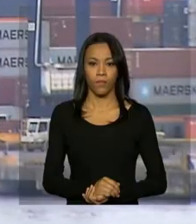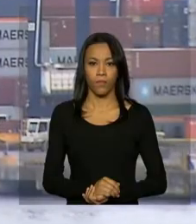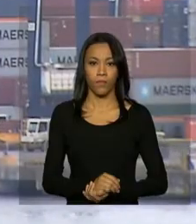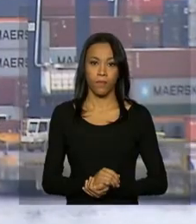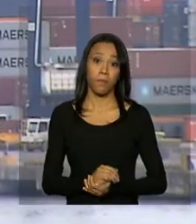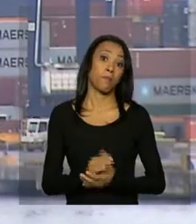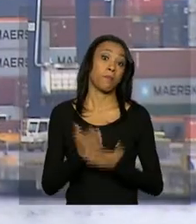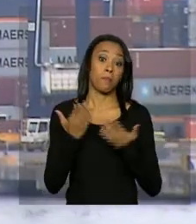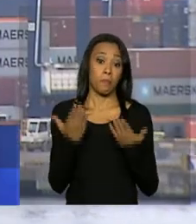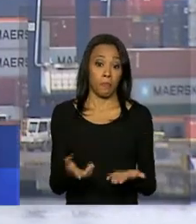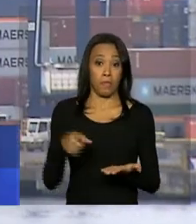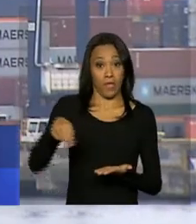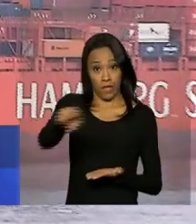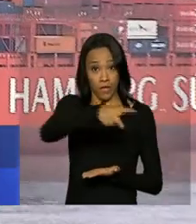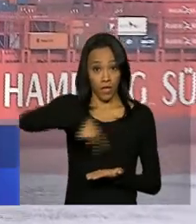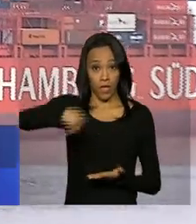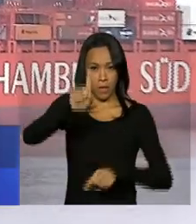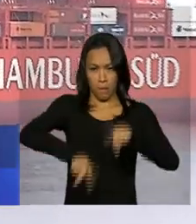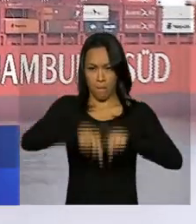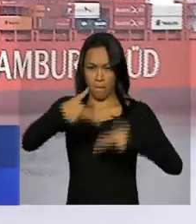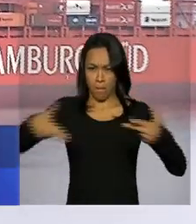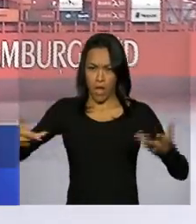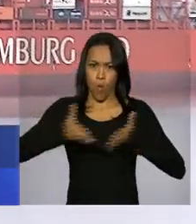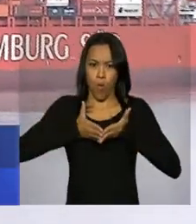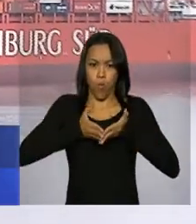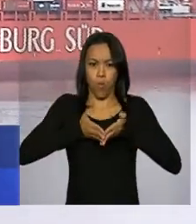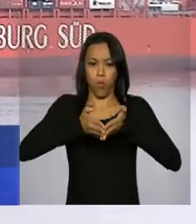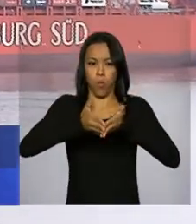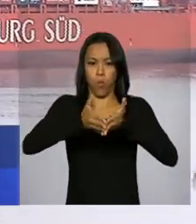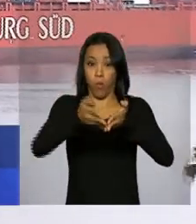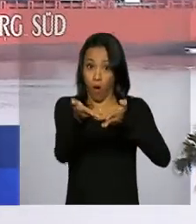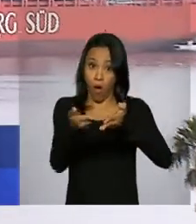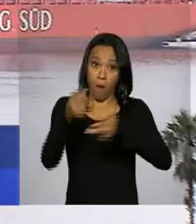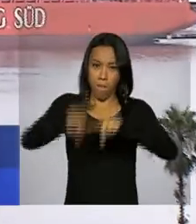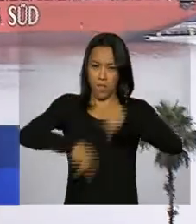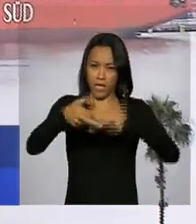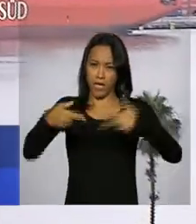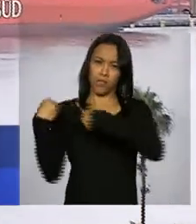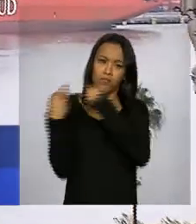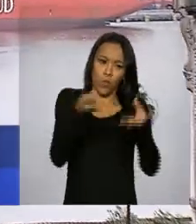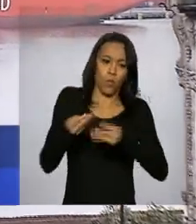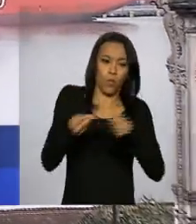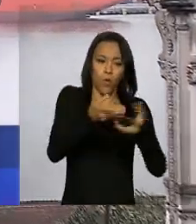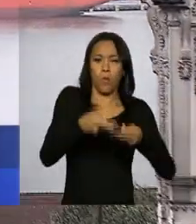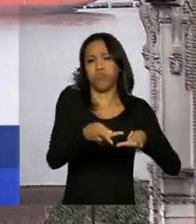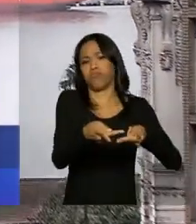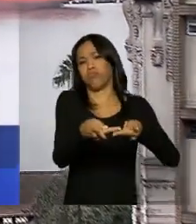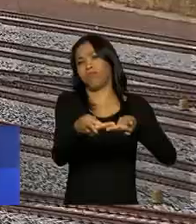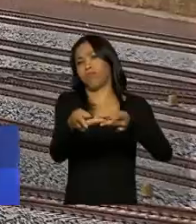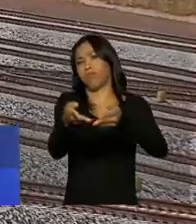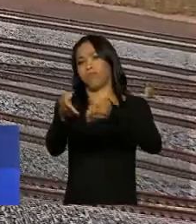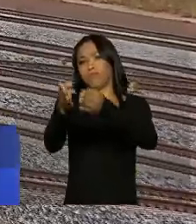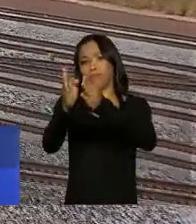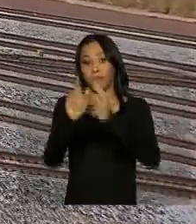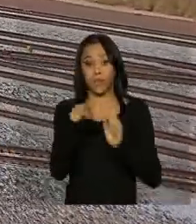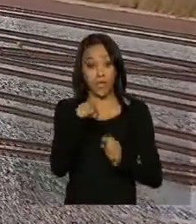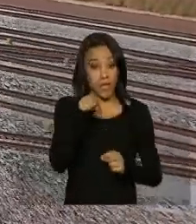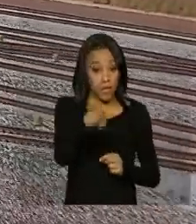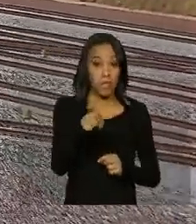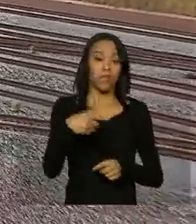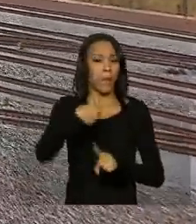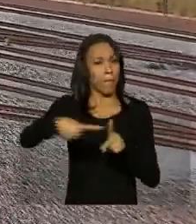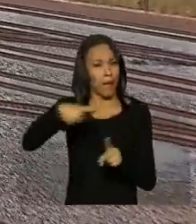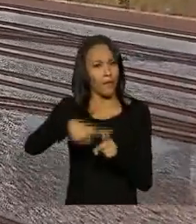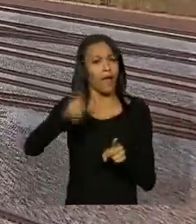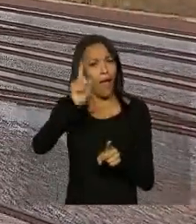Embarcar a produção brasileira em navios gigantes como esses é o final de uma longa jornada. Uma parte do